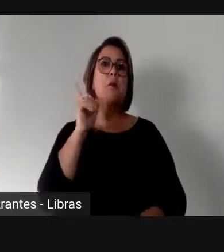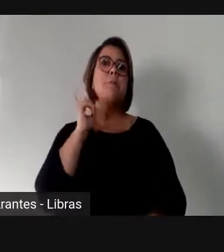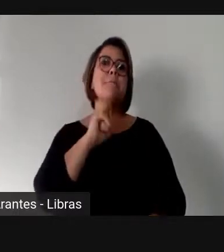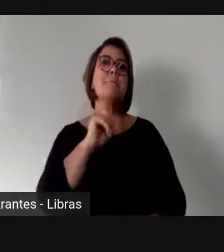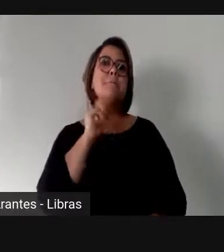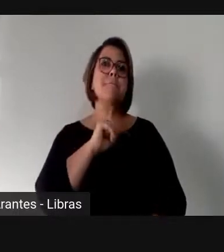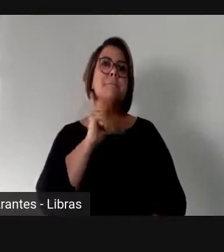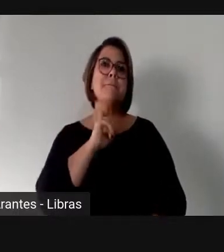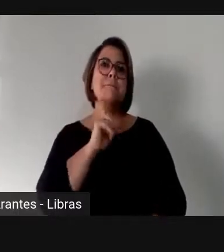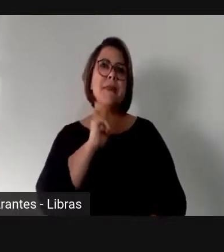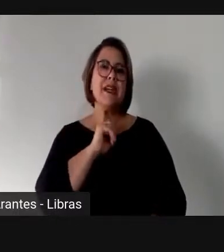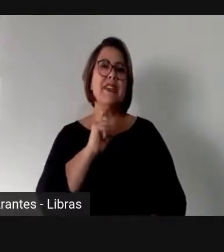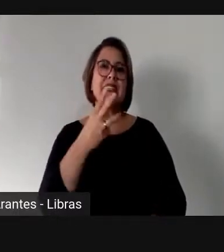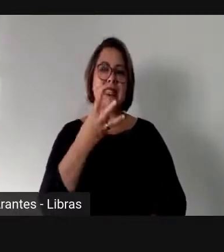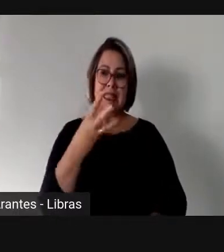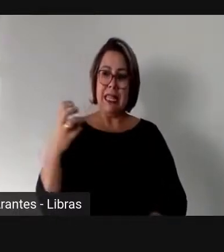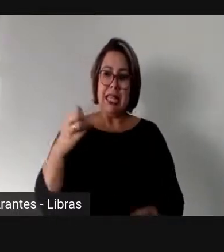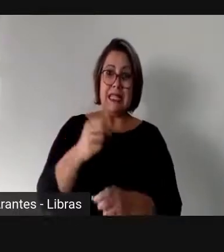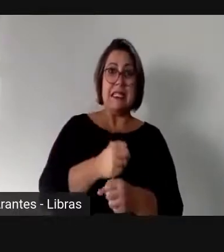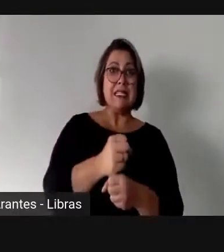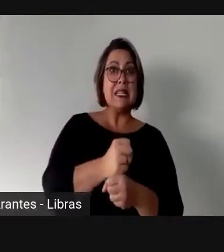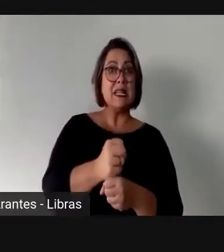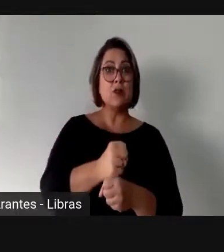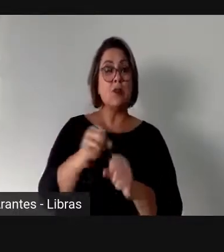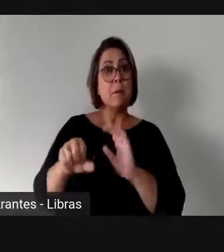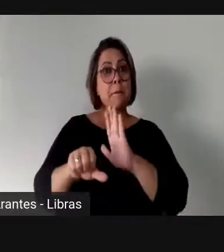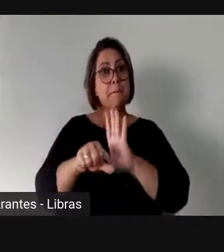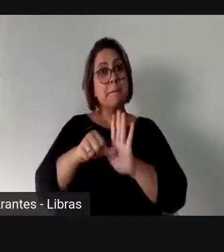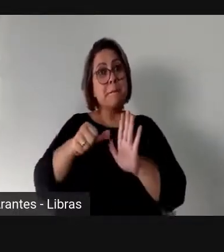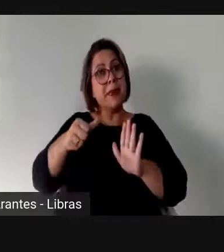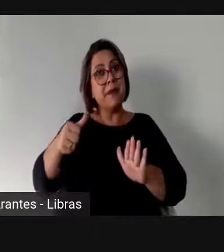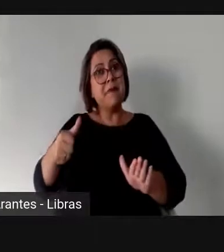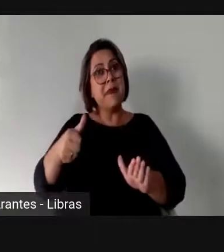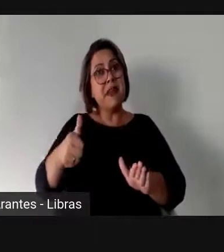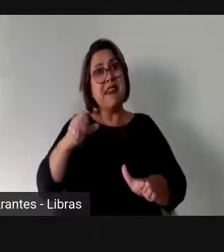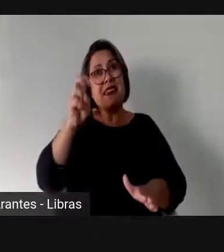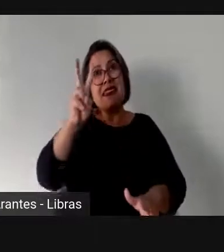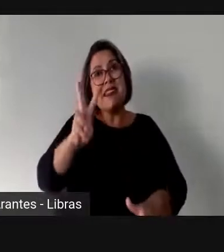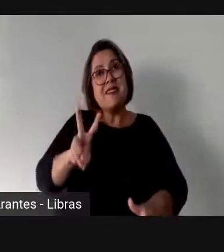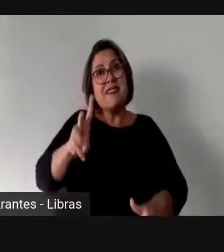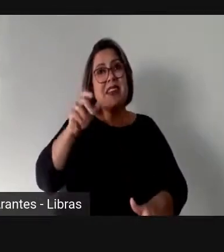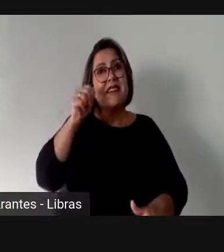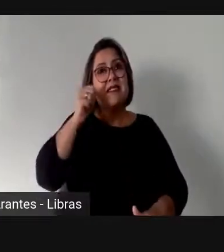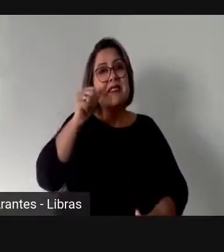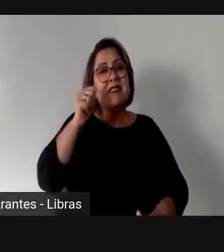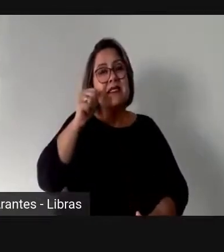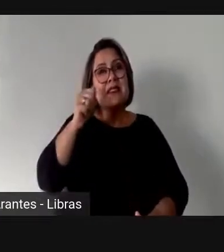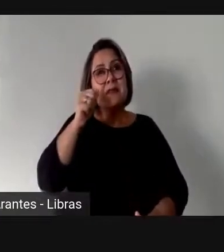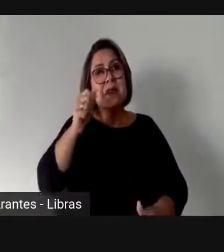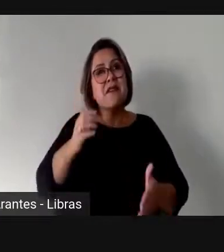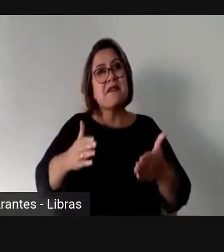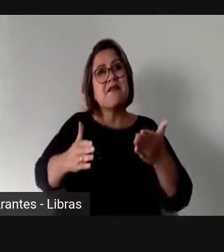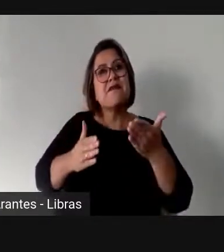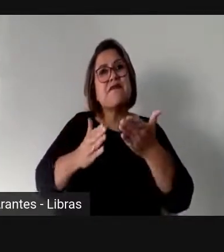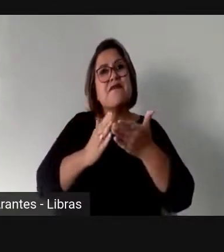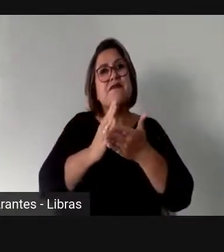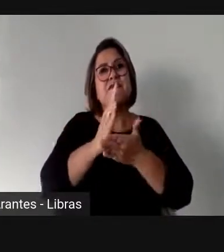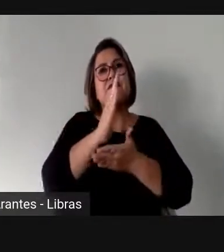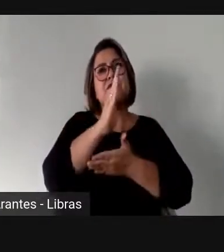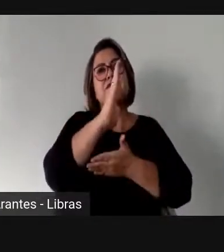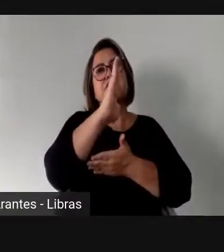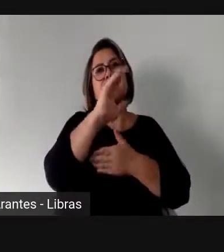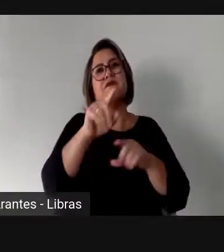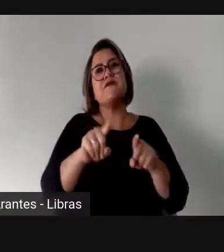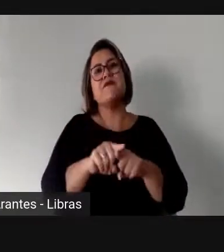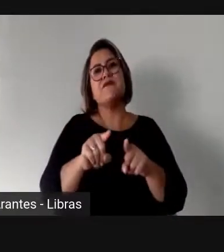300 anos. A primeira vez que se elegeu uma mulher negra no estado de Minas Gerais foi no pleito anterior,